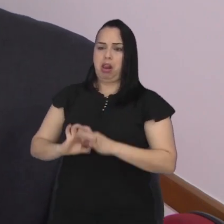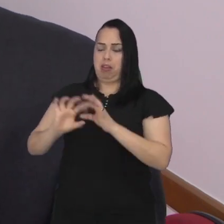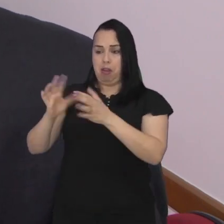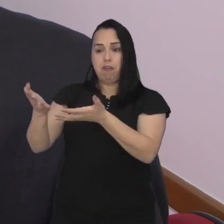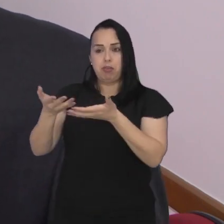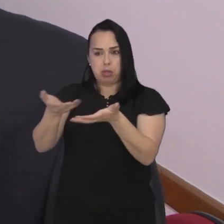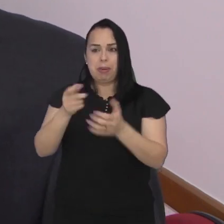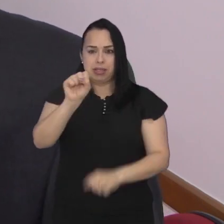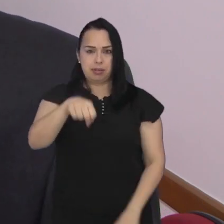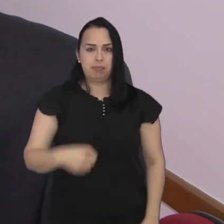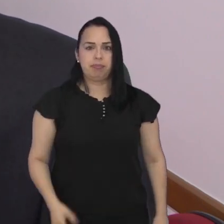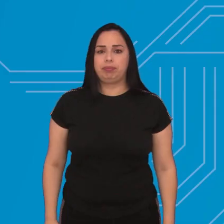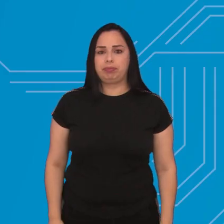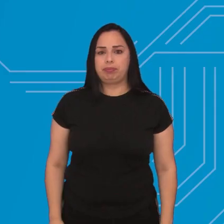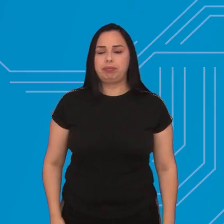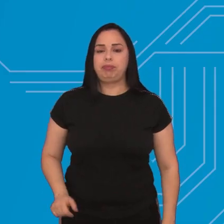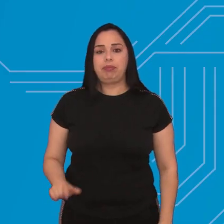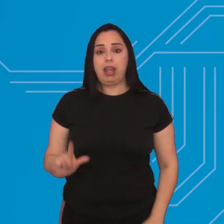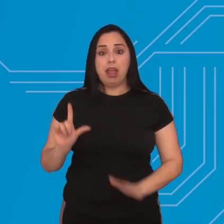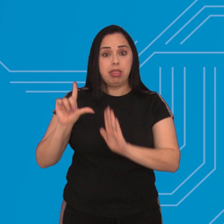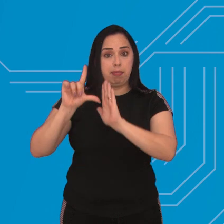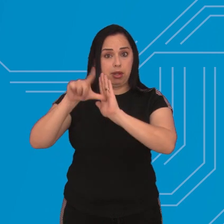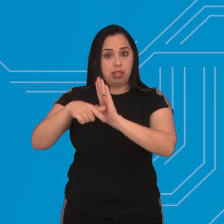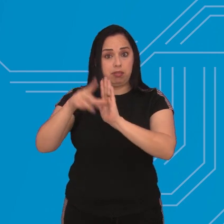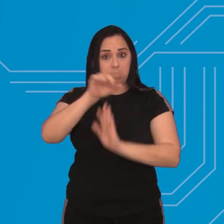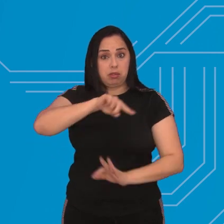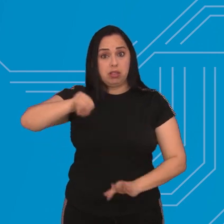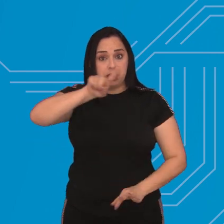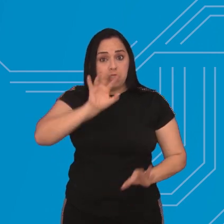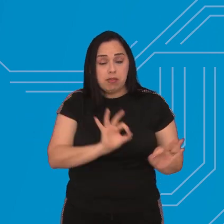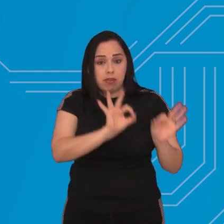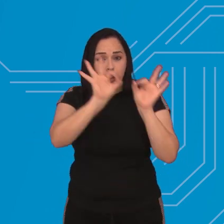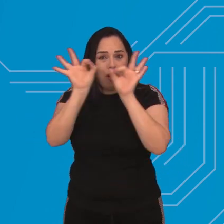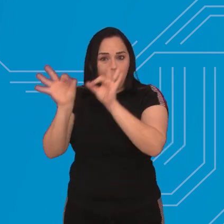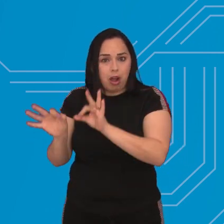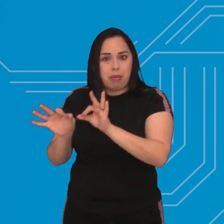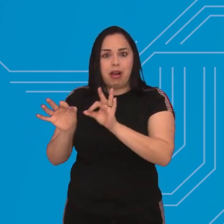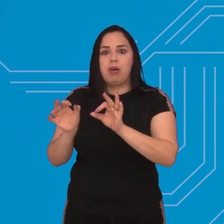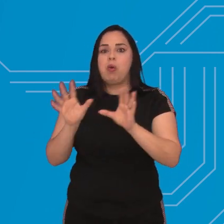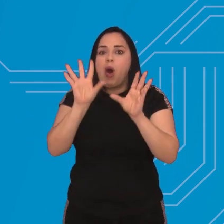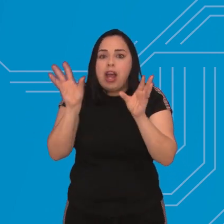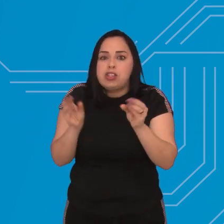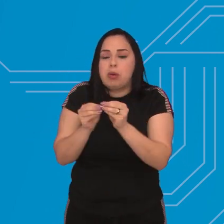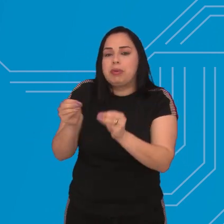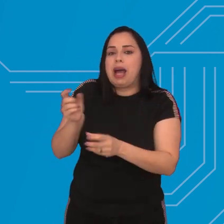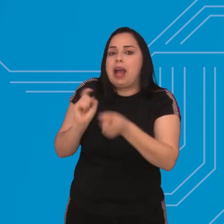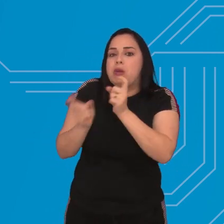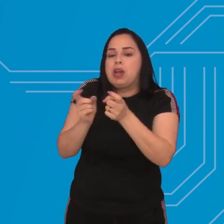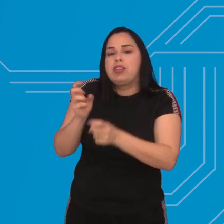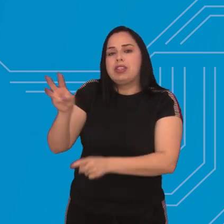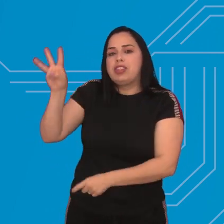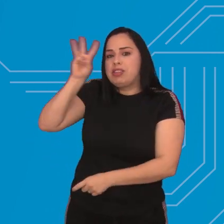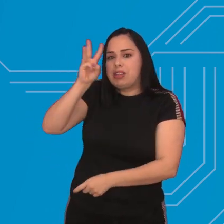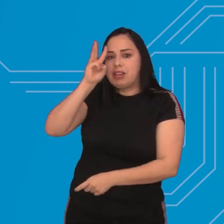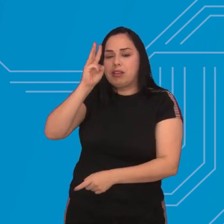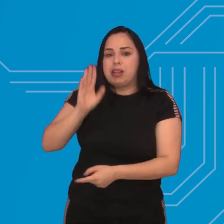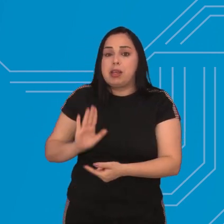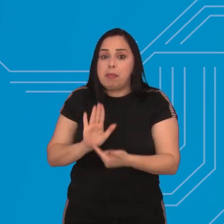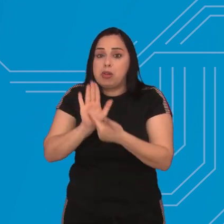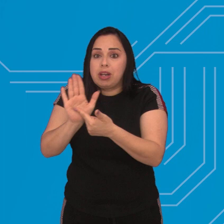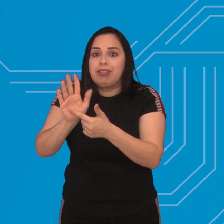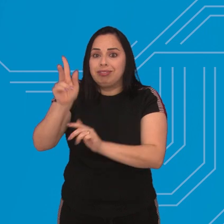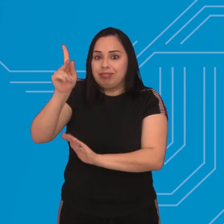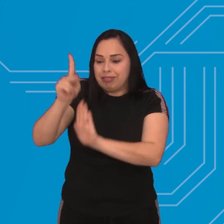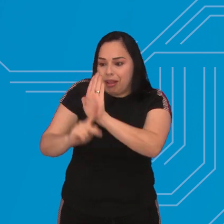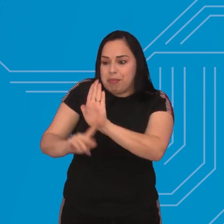disposição e convocaremos sim. E no próximo bloco, você acompanha o resumo da sessão da terça-feira. Também vamos te mostrar detalhes de um